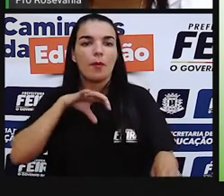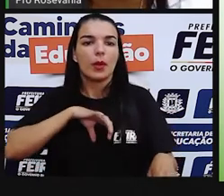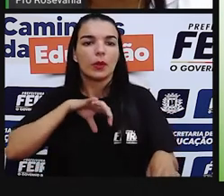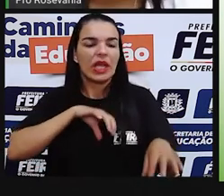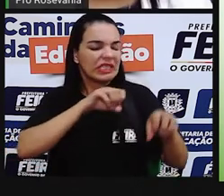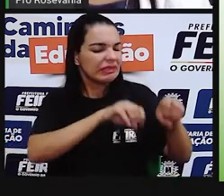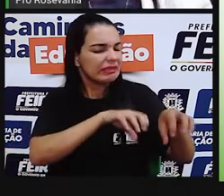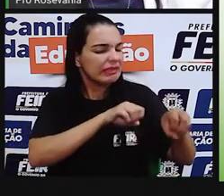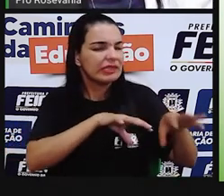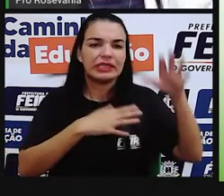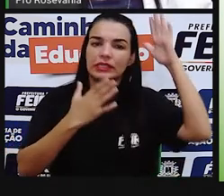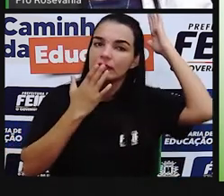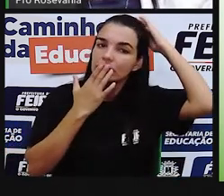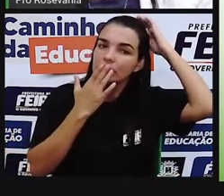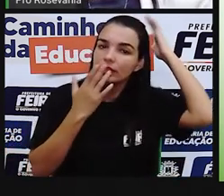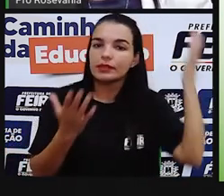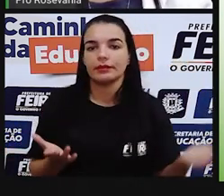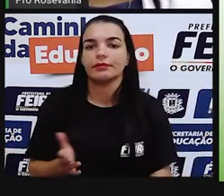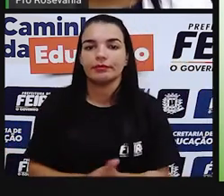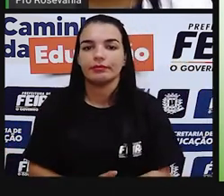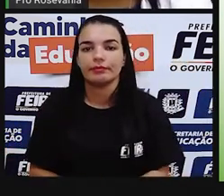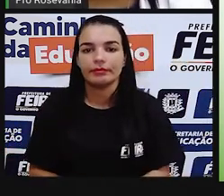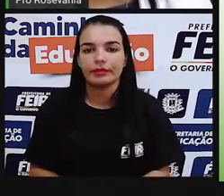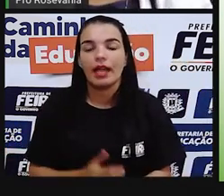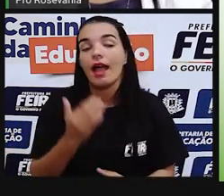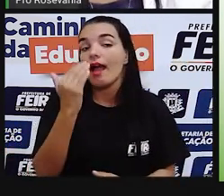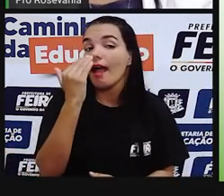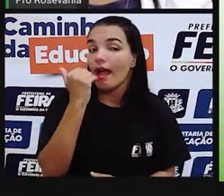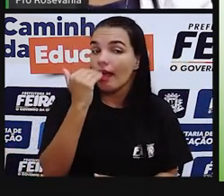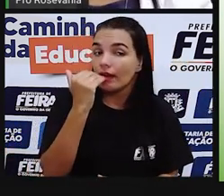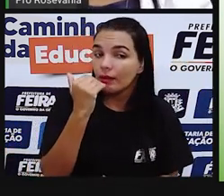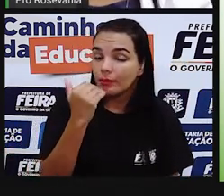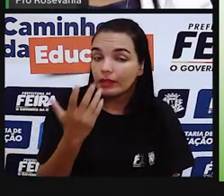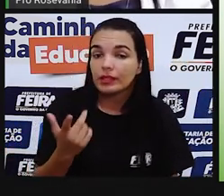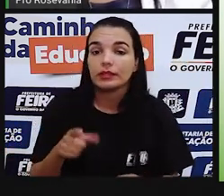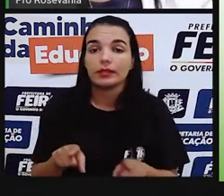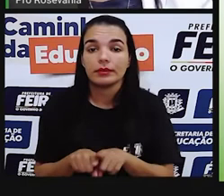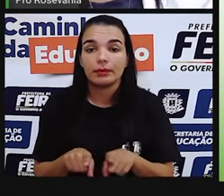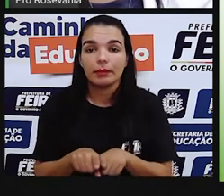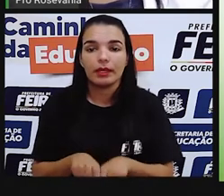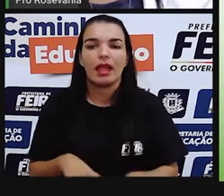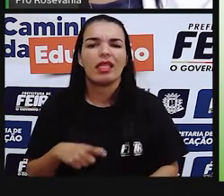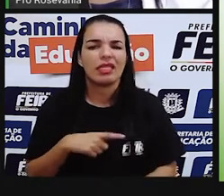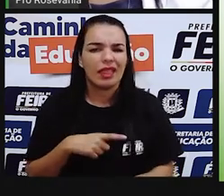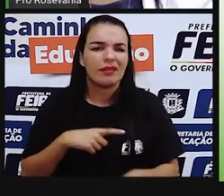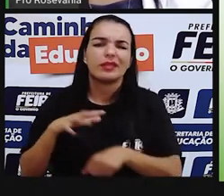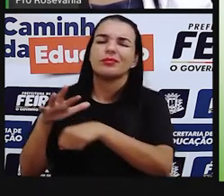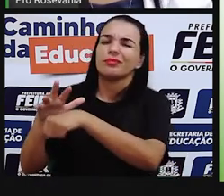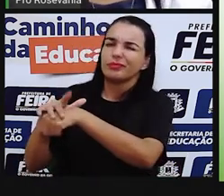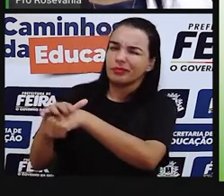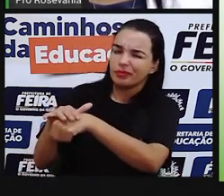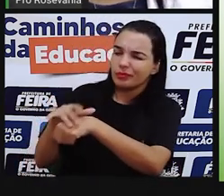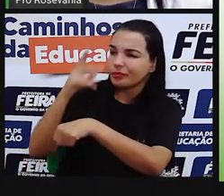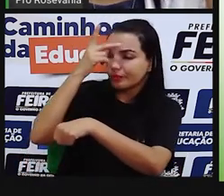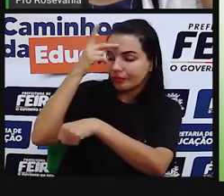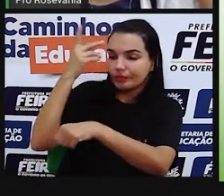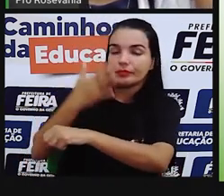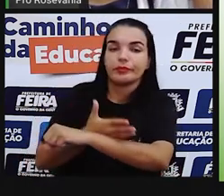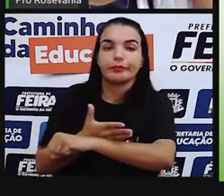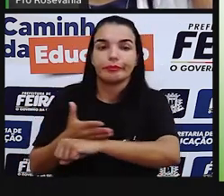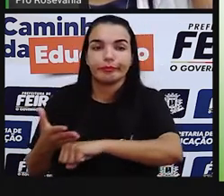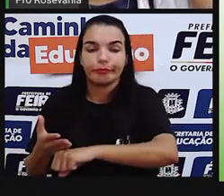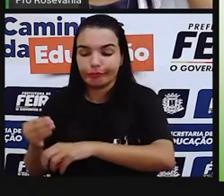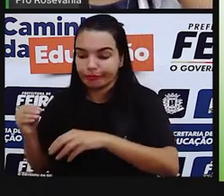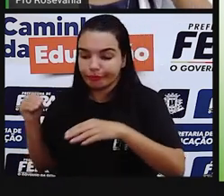alimentação, infelizmente, eles também empregavam outros e outros povos. E aí, foi mudando. E, às vezes,